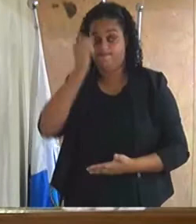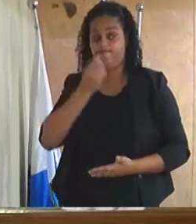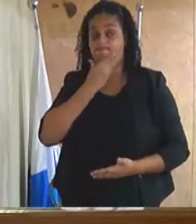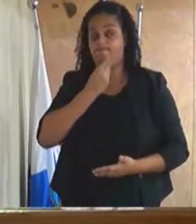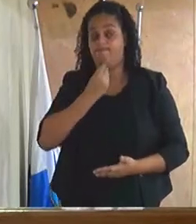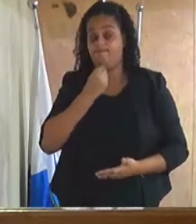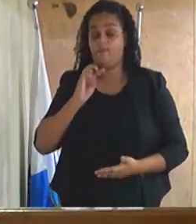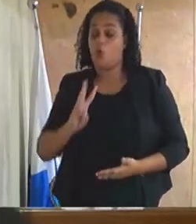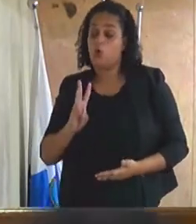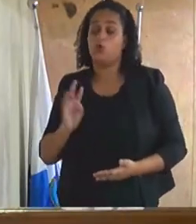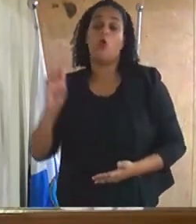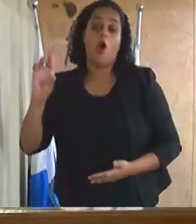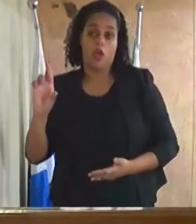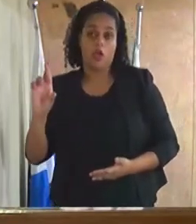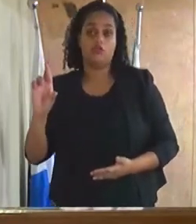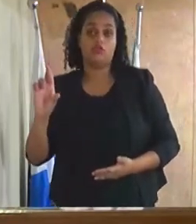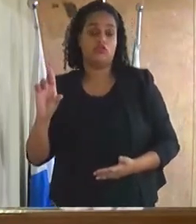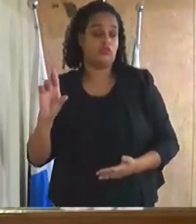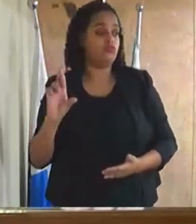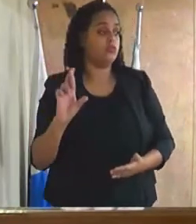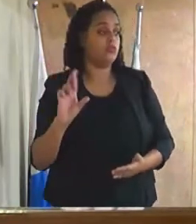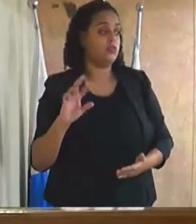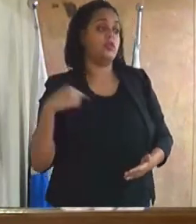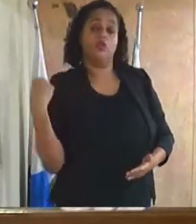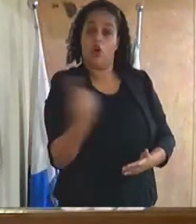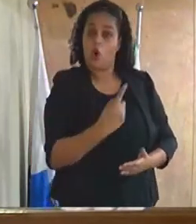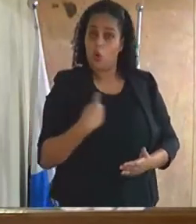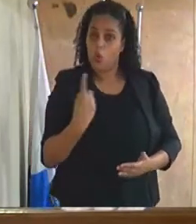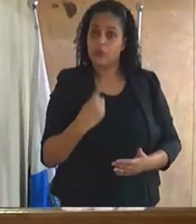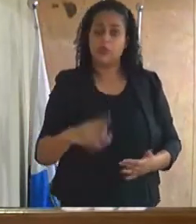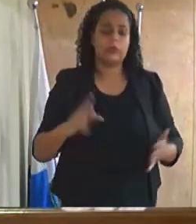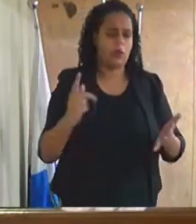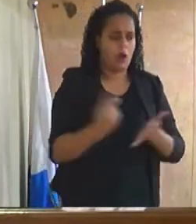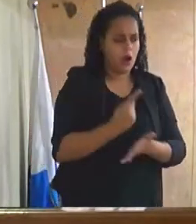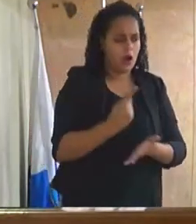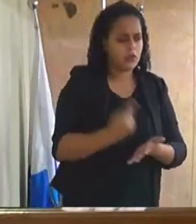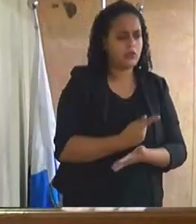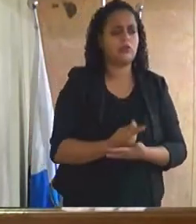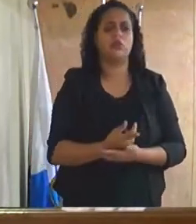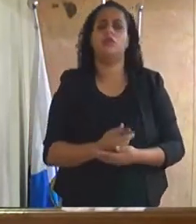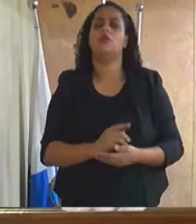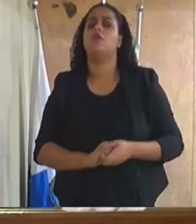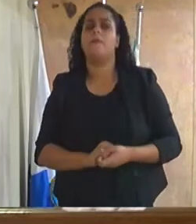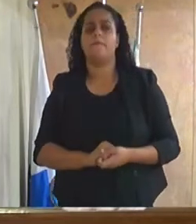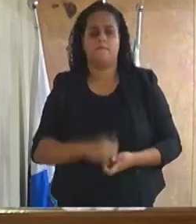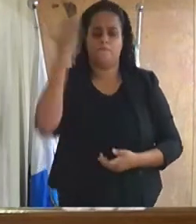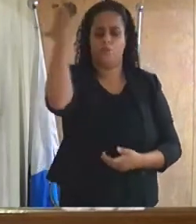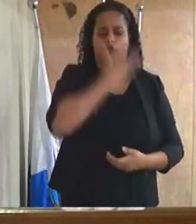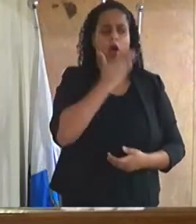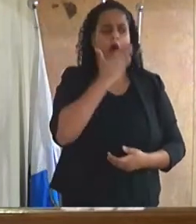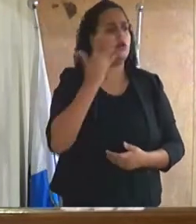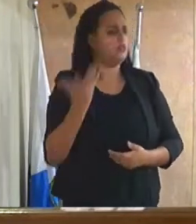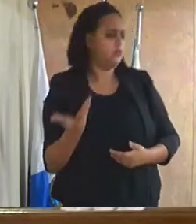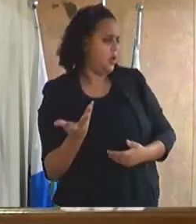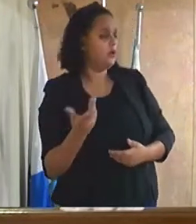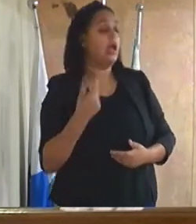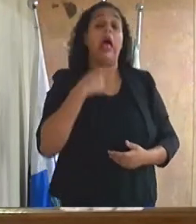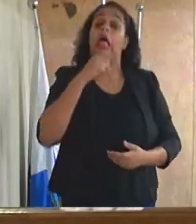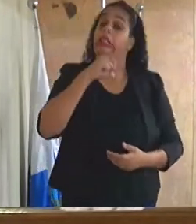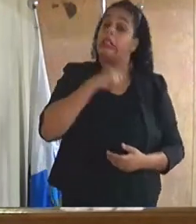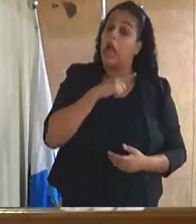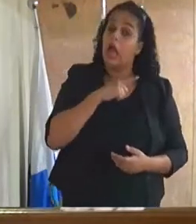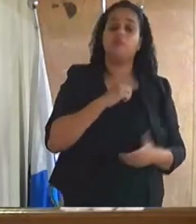tratando-se de irregularidades comprovadas existe especulações